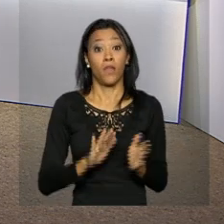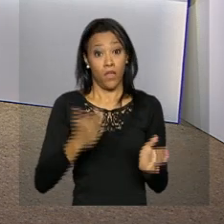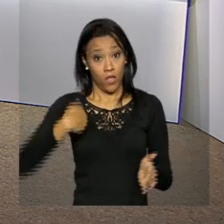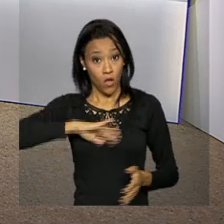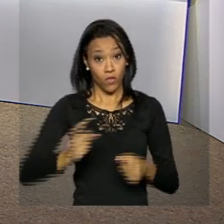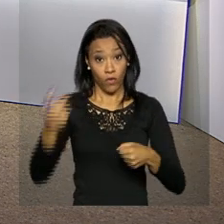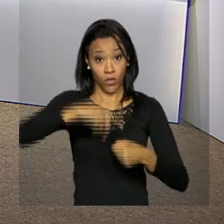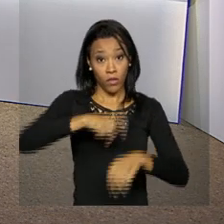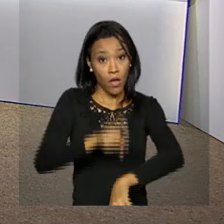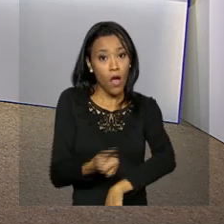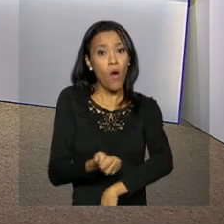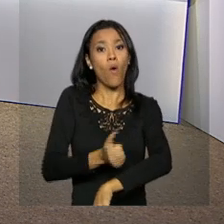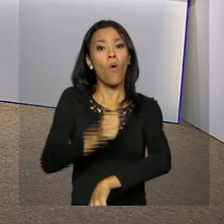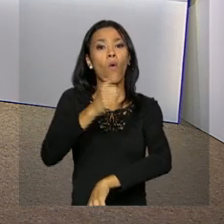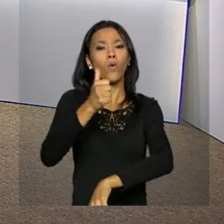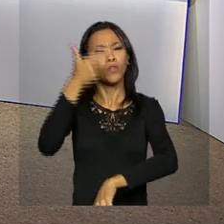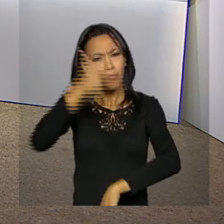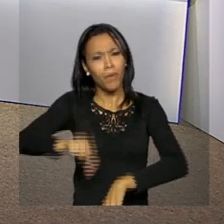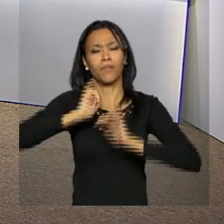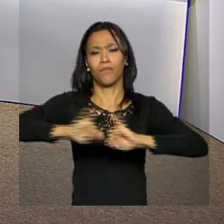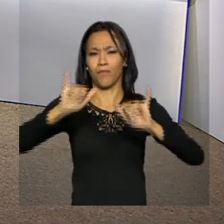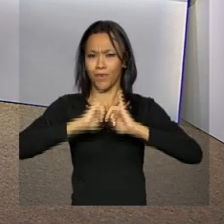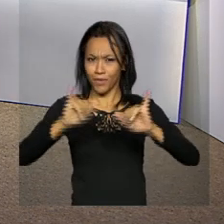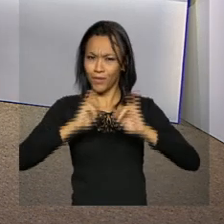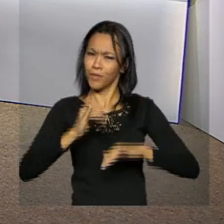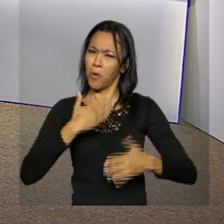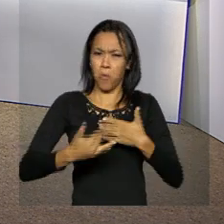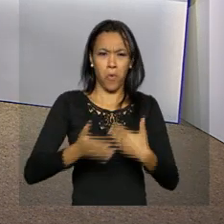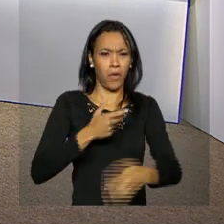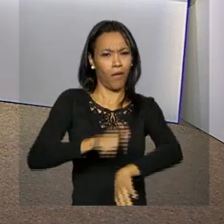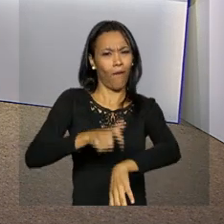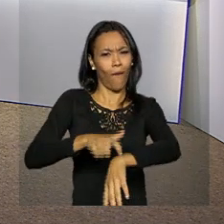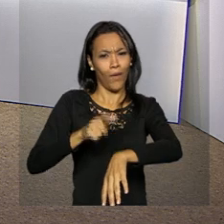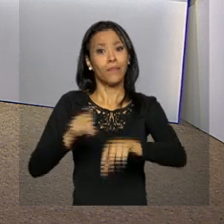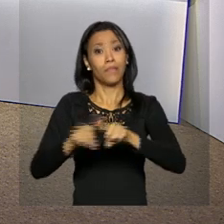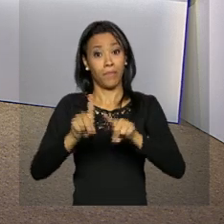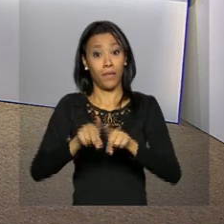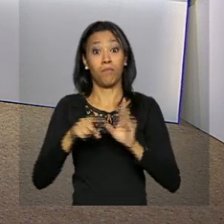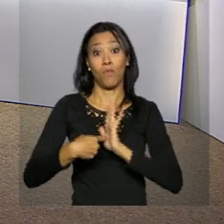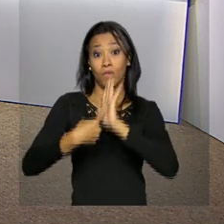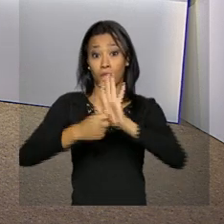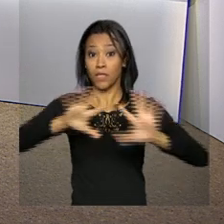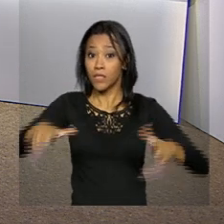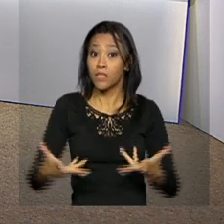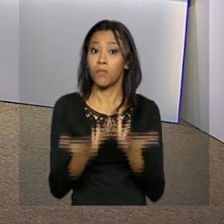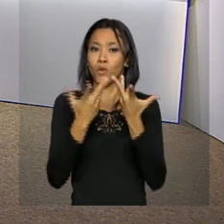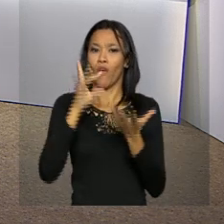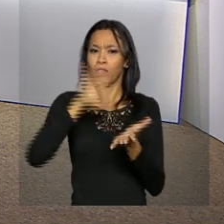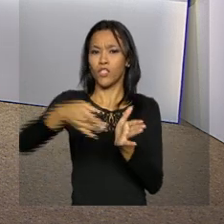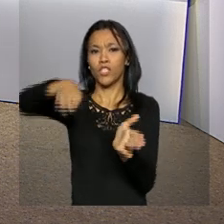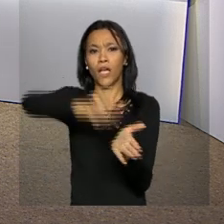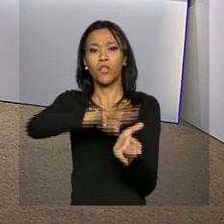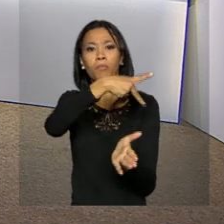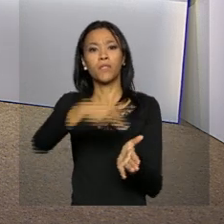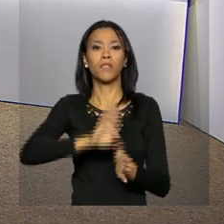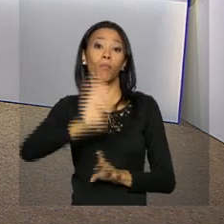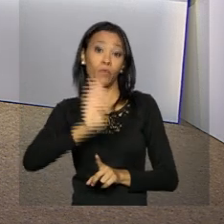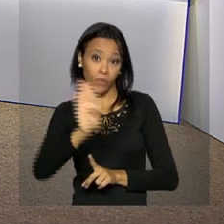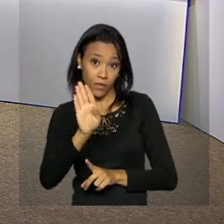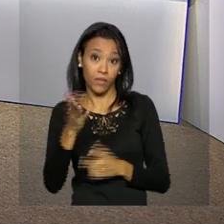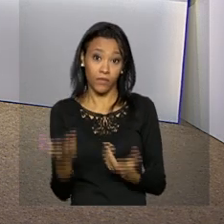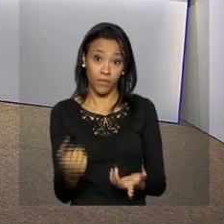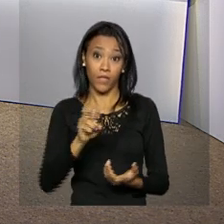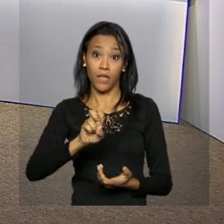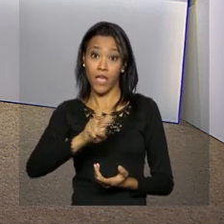nós voltamos às 11 horas com mais informações ou a qualquer momento com a transmissão ao vivo da cerimônia oficial de chegada do presidente da